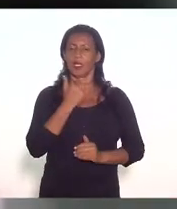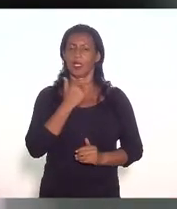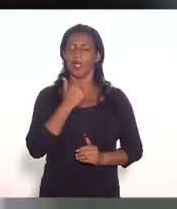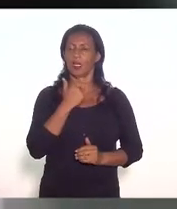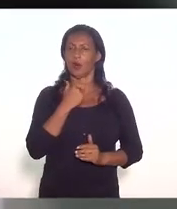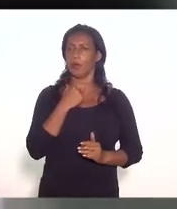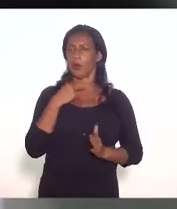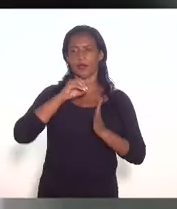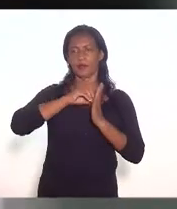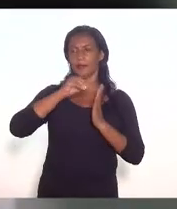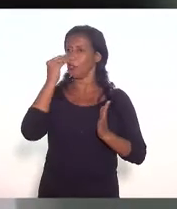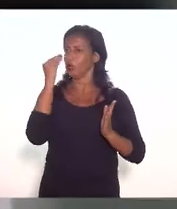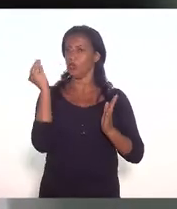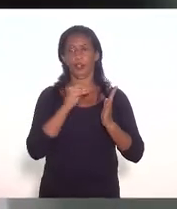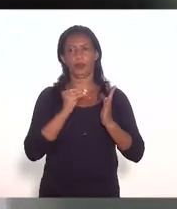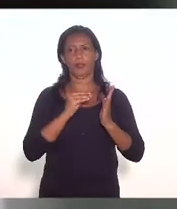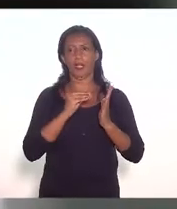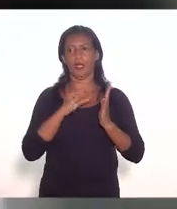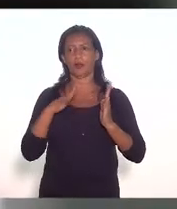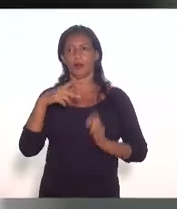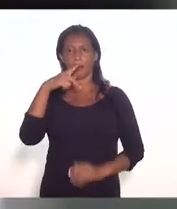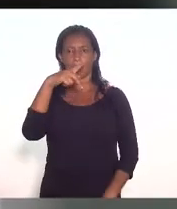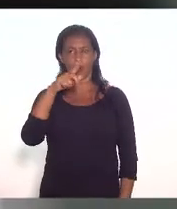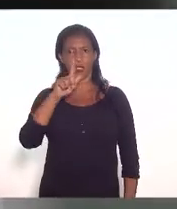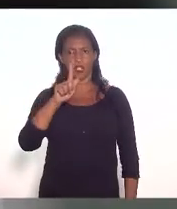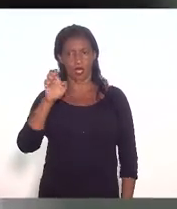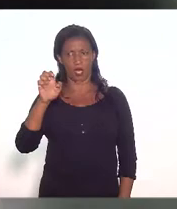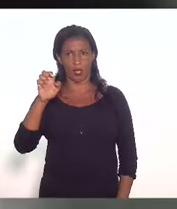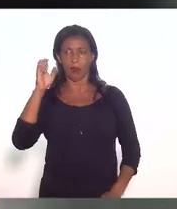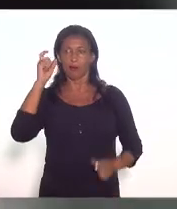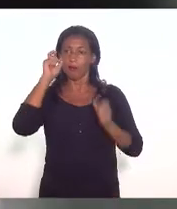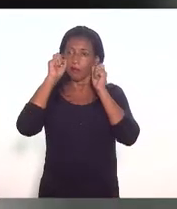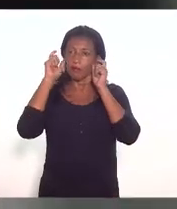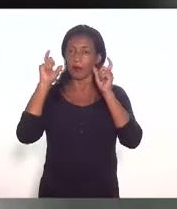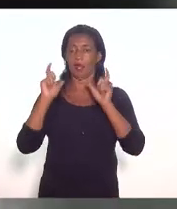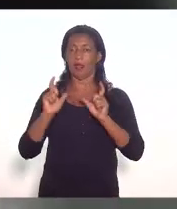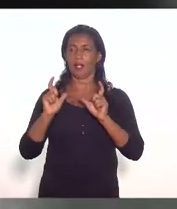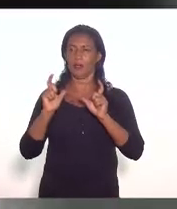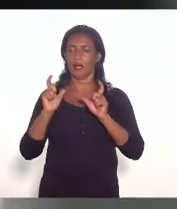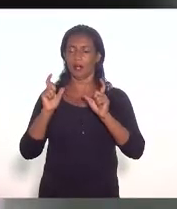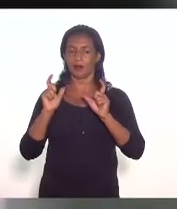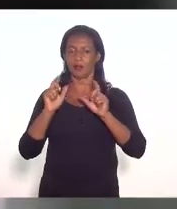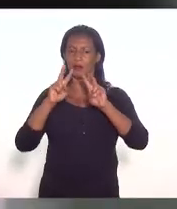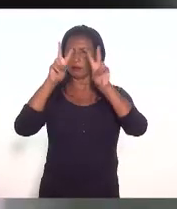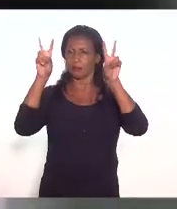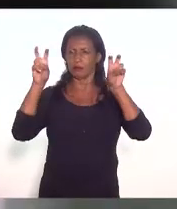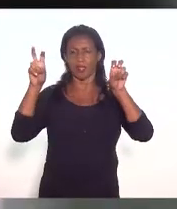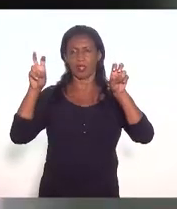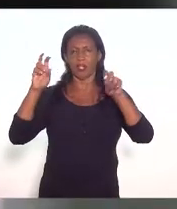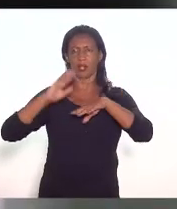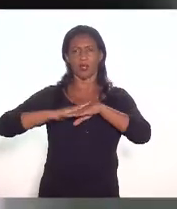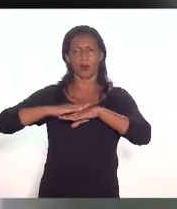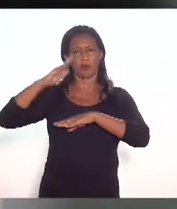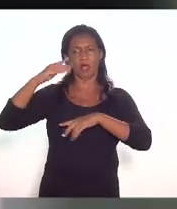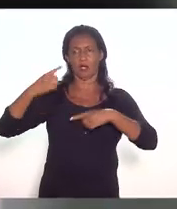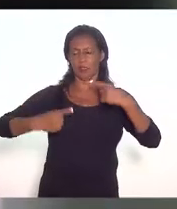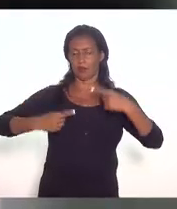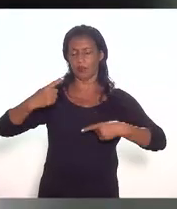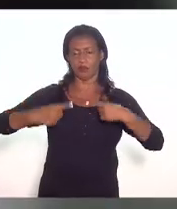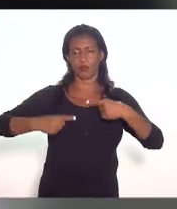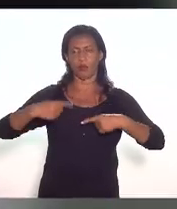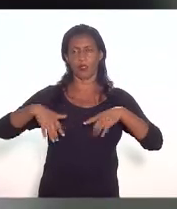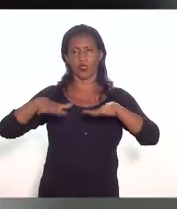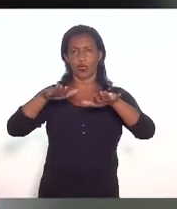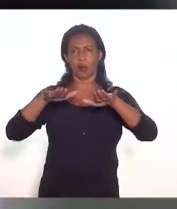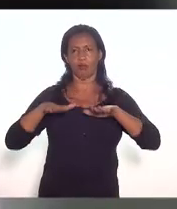desconsiderado então a Procuradoria Geral do Estado só vem alertar sobre esse ponto e no mais se trata de política pública do